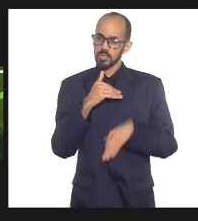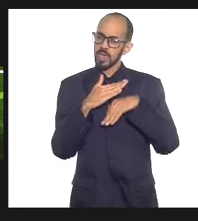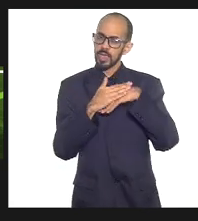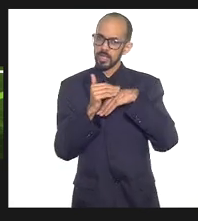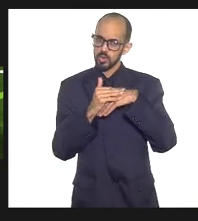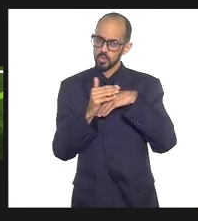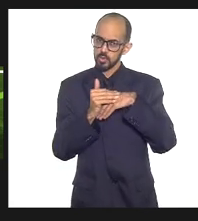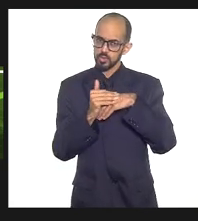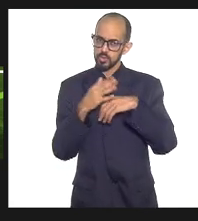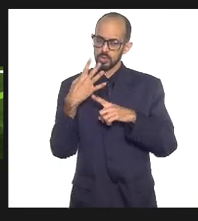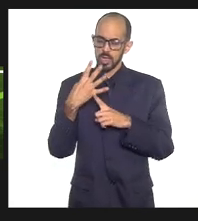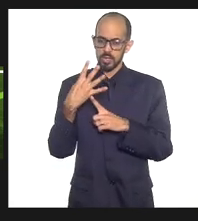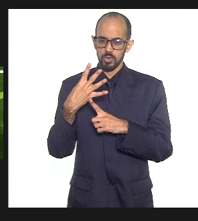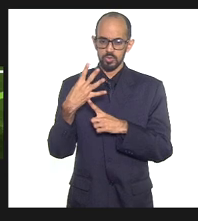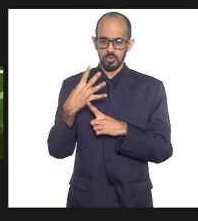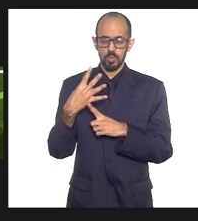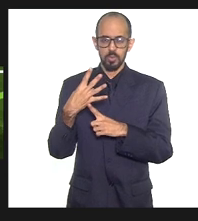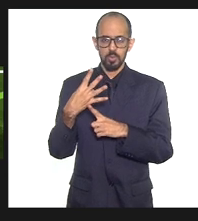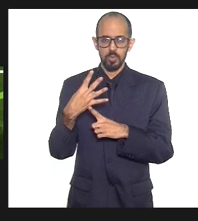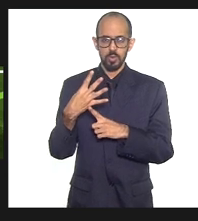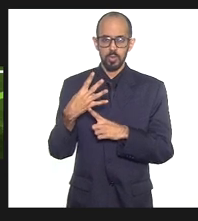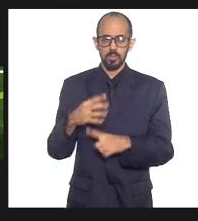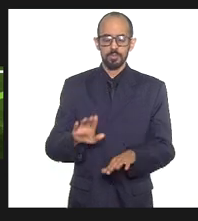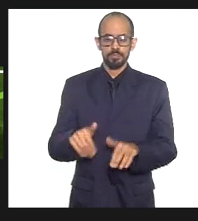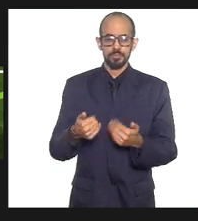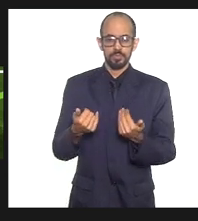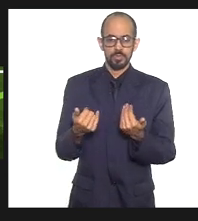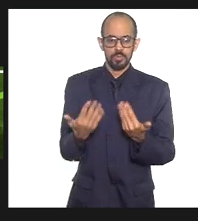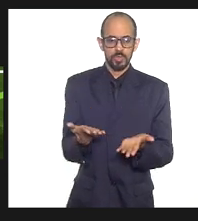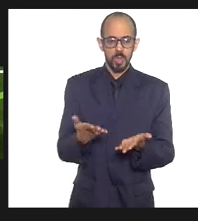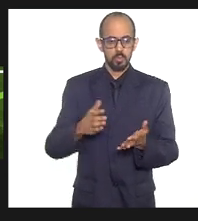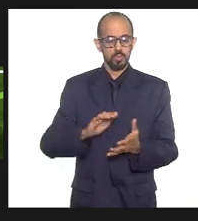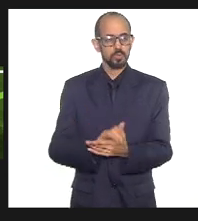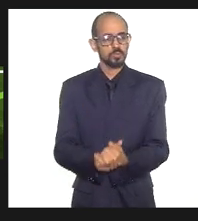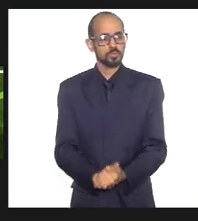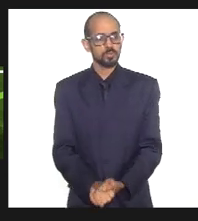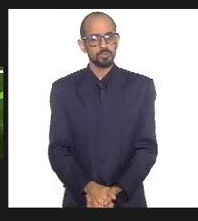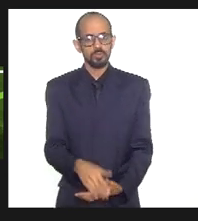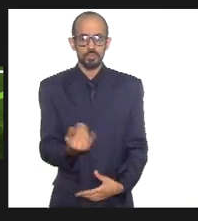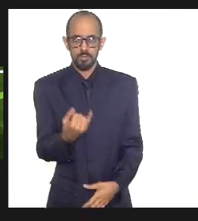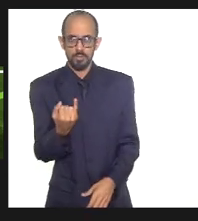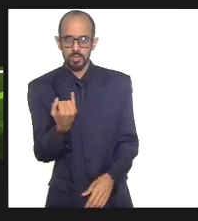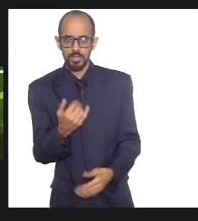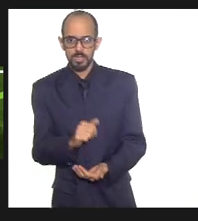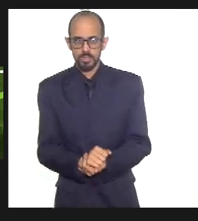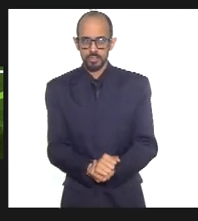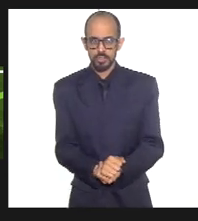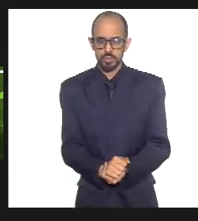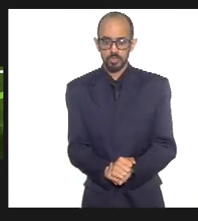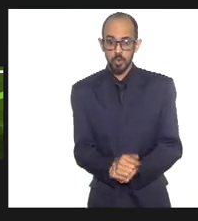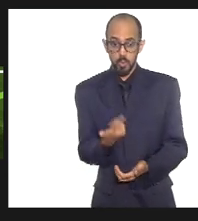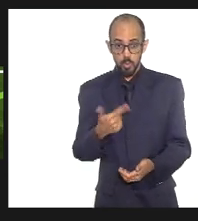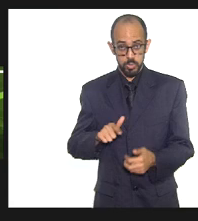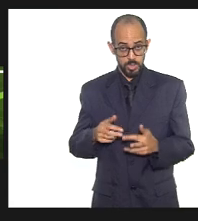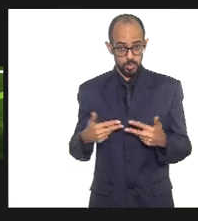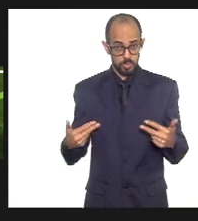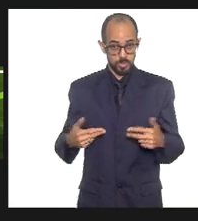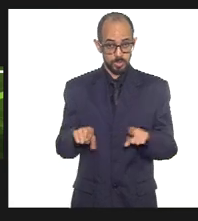TV Globo. Então, vejam como isso é importante. E depois, outra coisa,